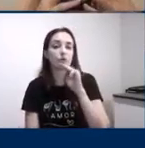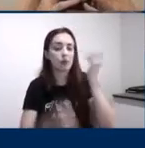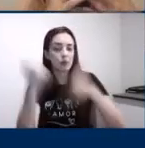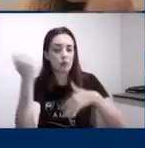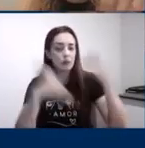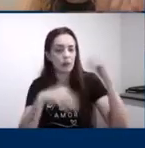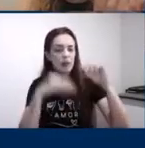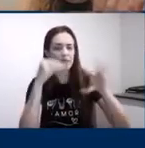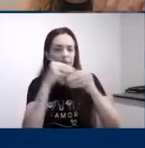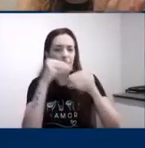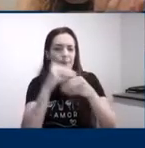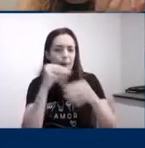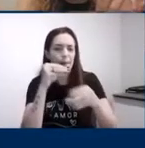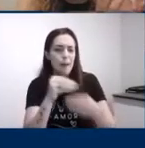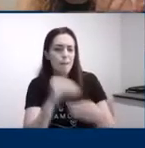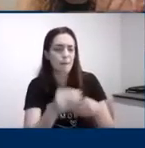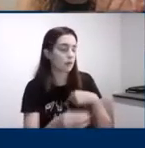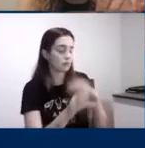eu perco